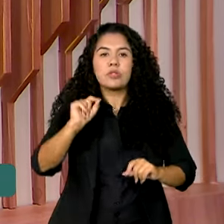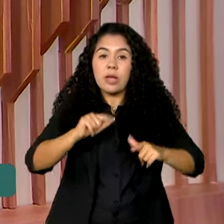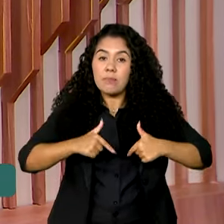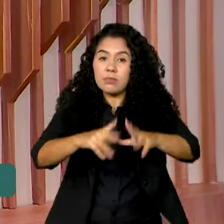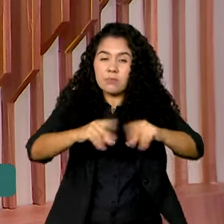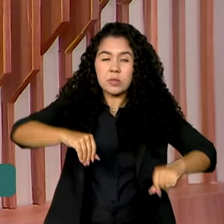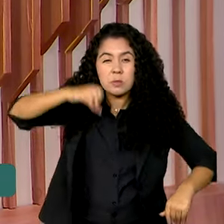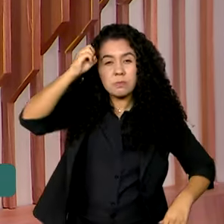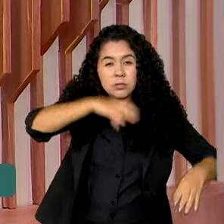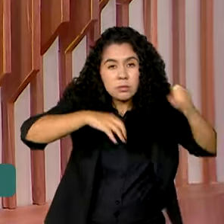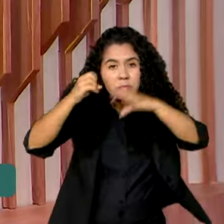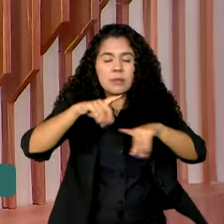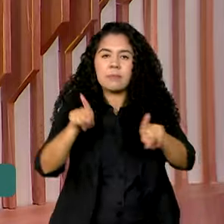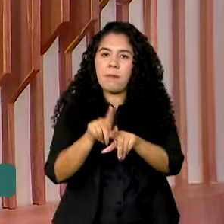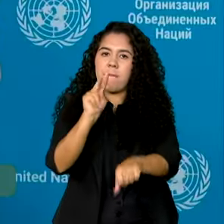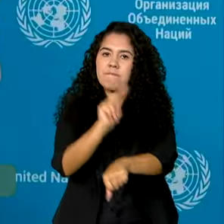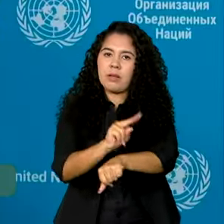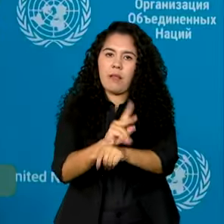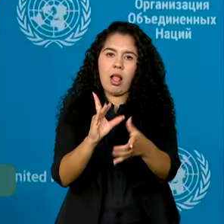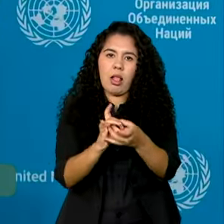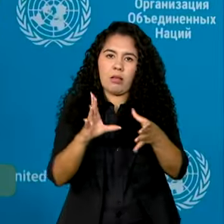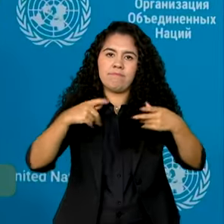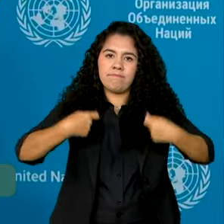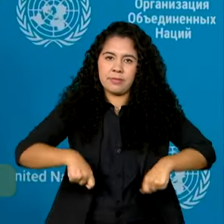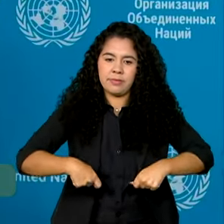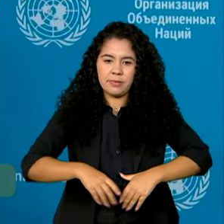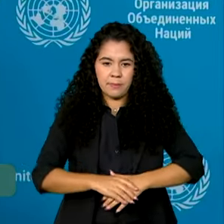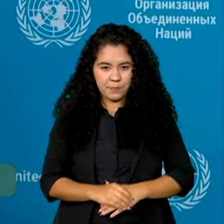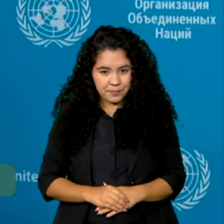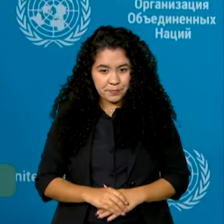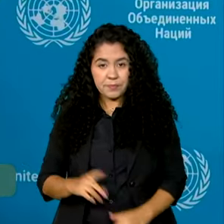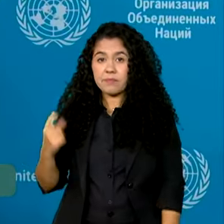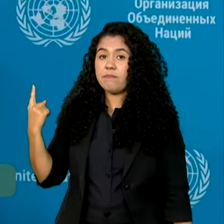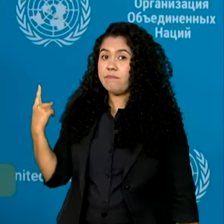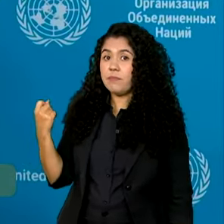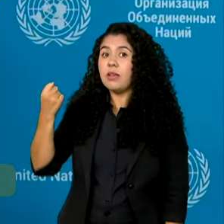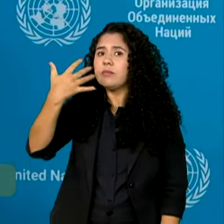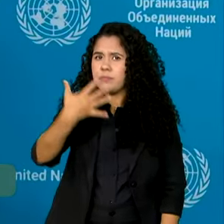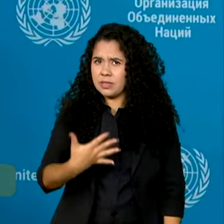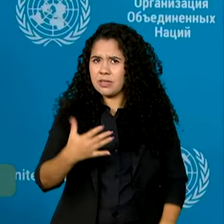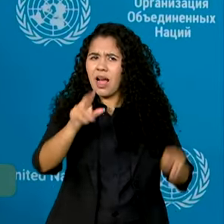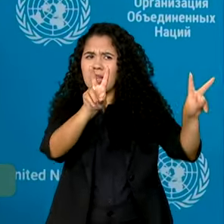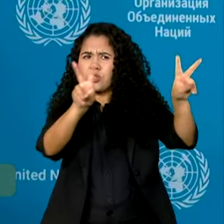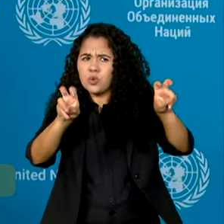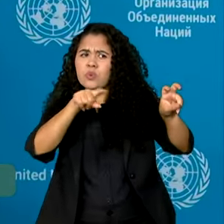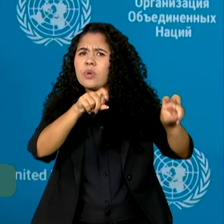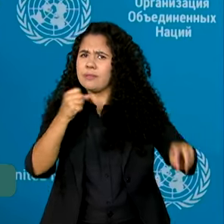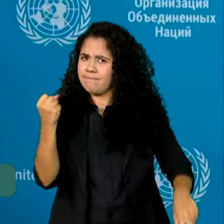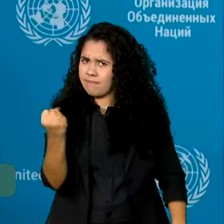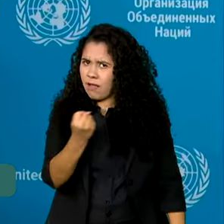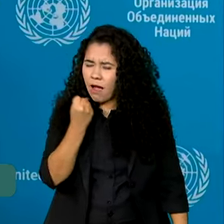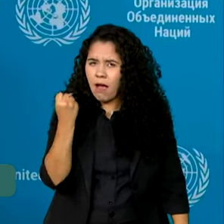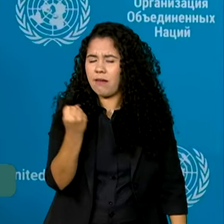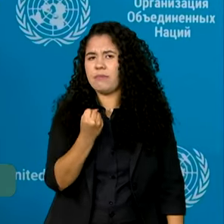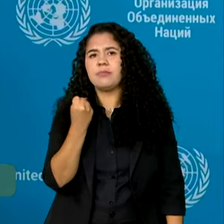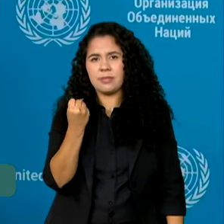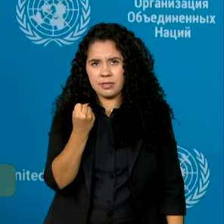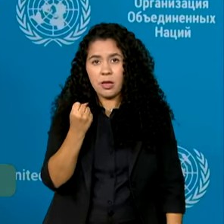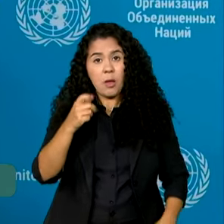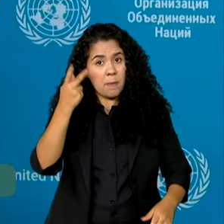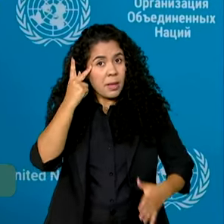e preservar a democracia. É uma discussão muito séria, porque eu considero a